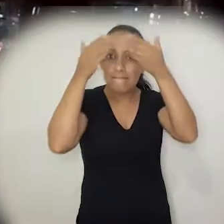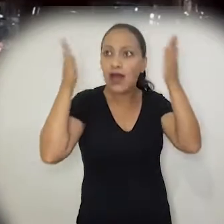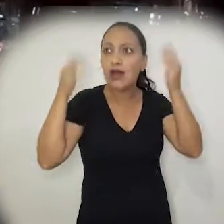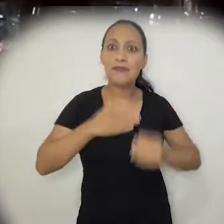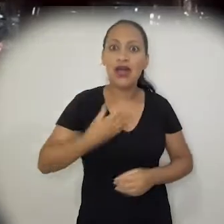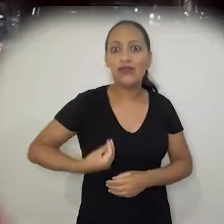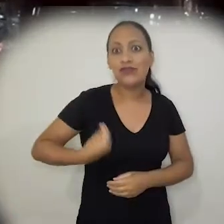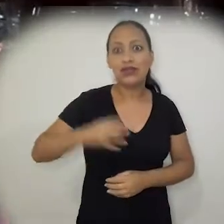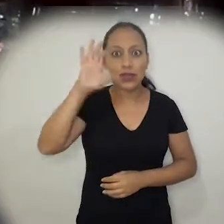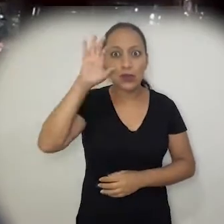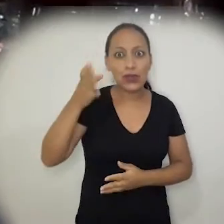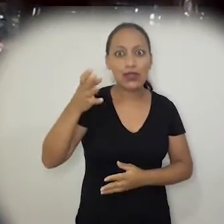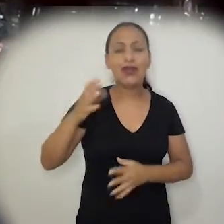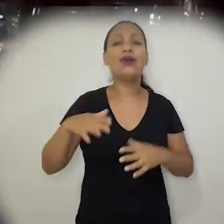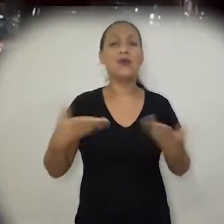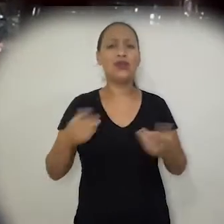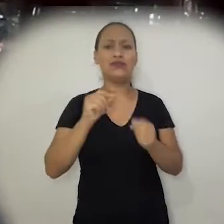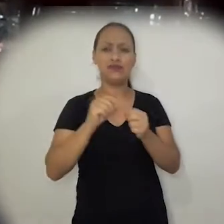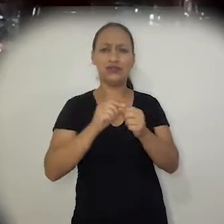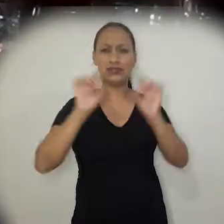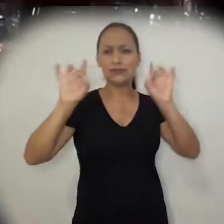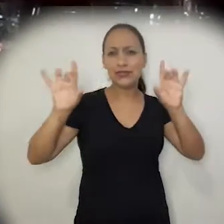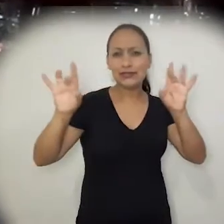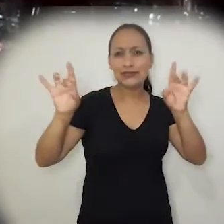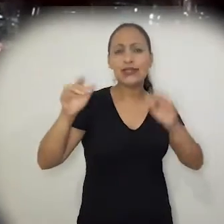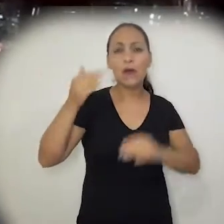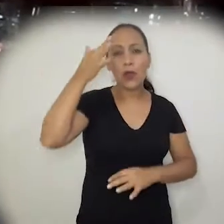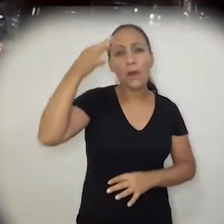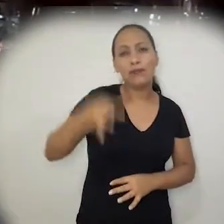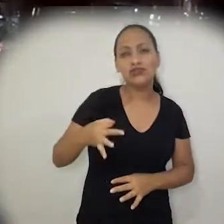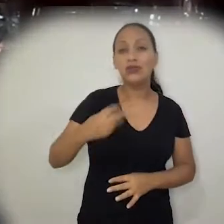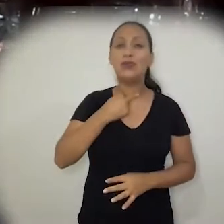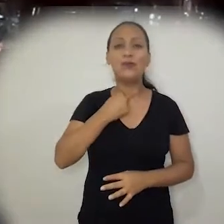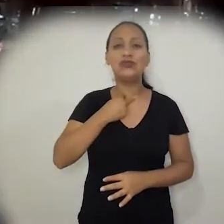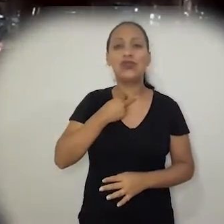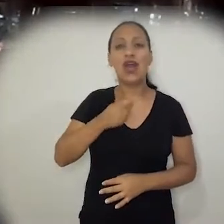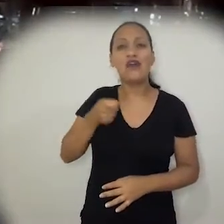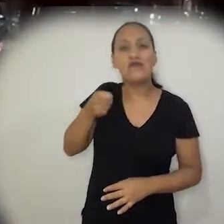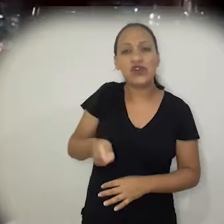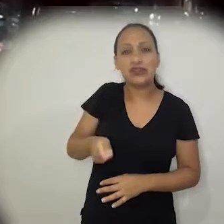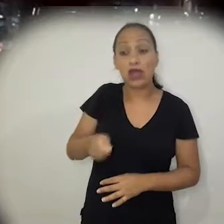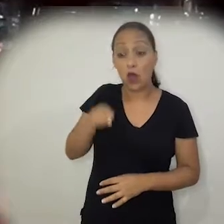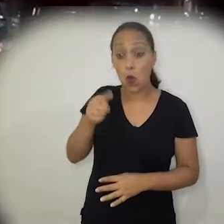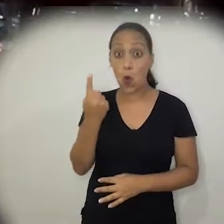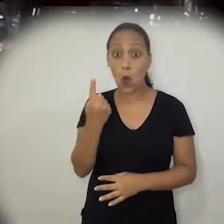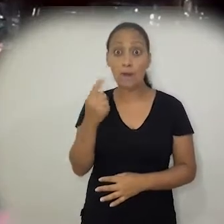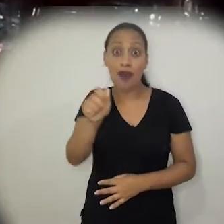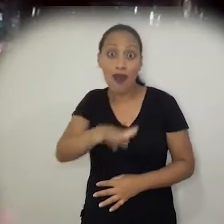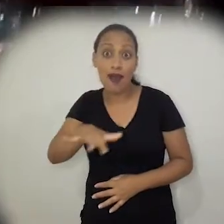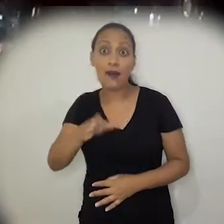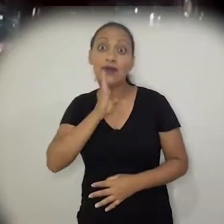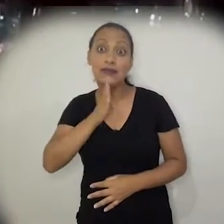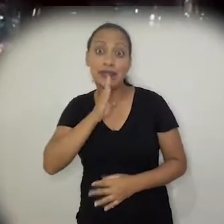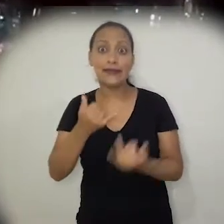fiz a especialização, foi quando eu entendi que eu não poderia ficar fixa em uma área de conhecimento, que no caso seria